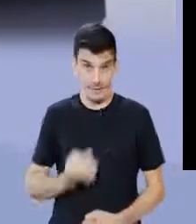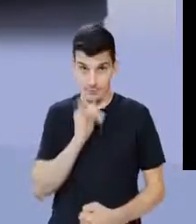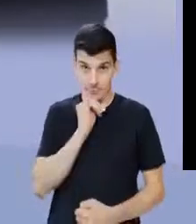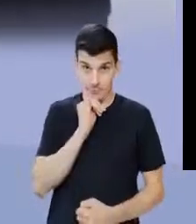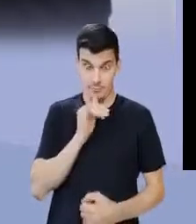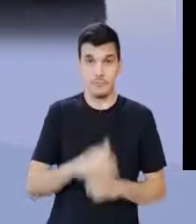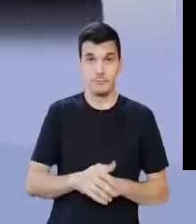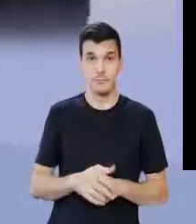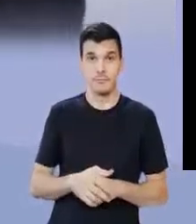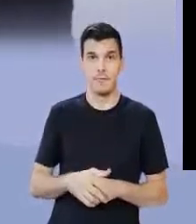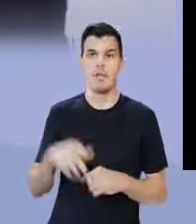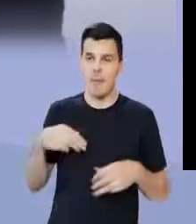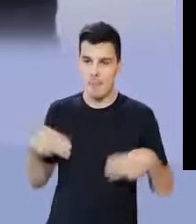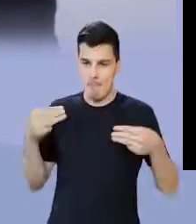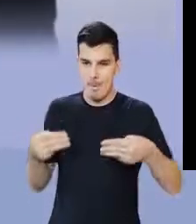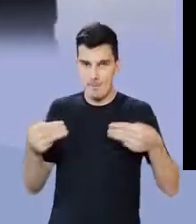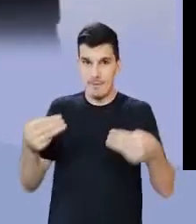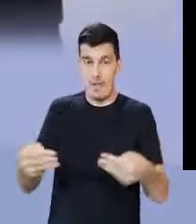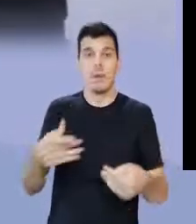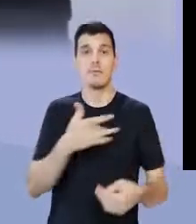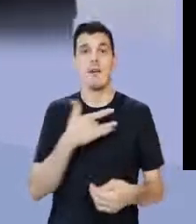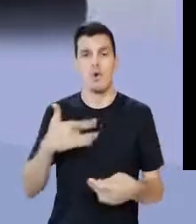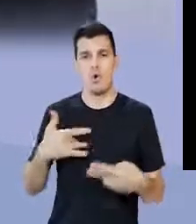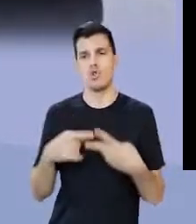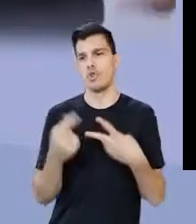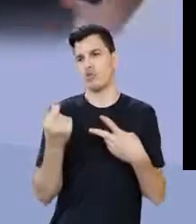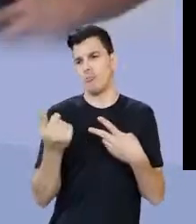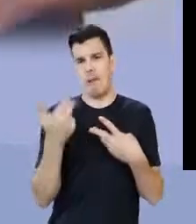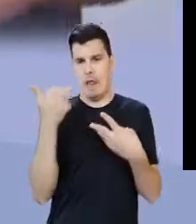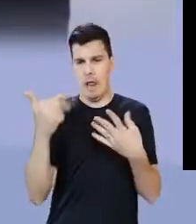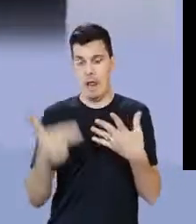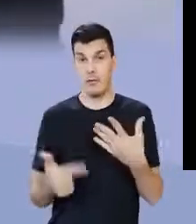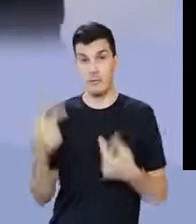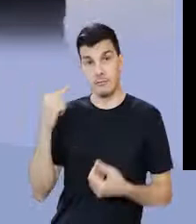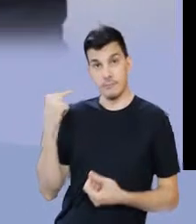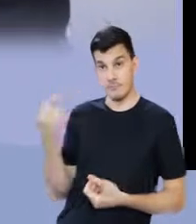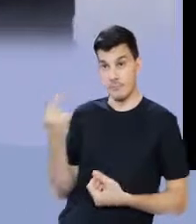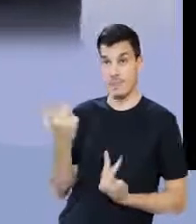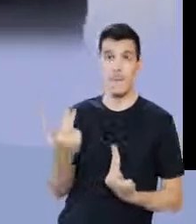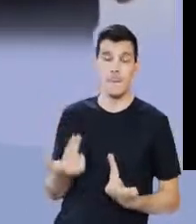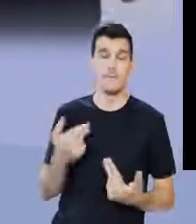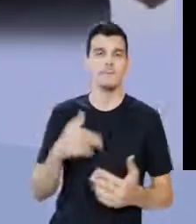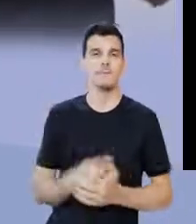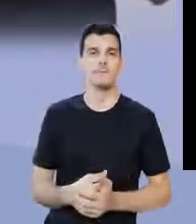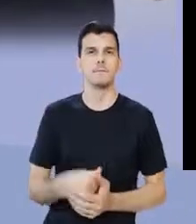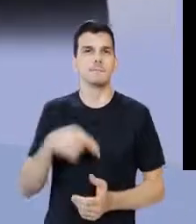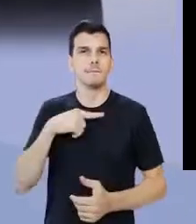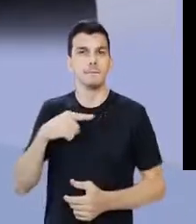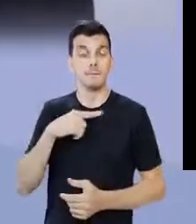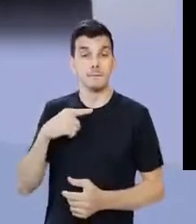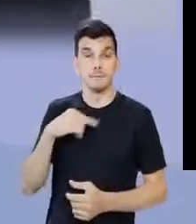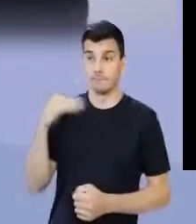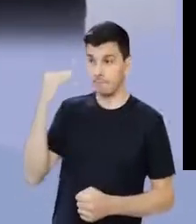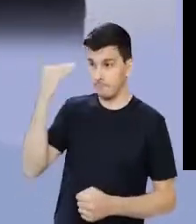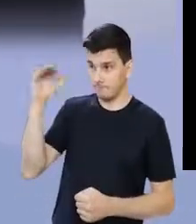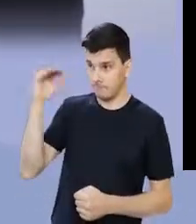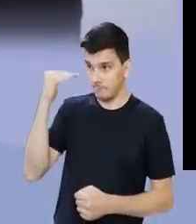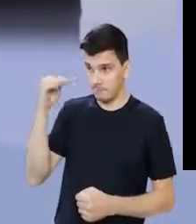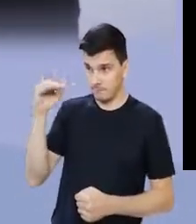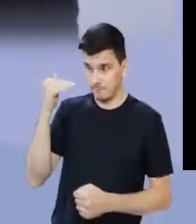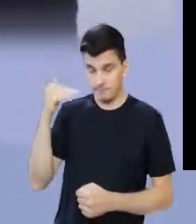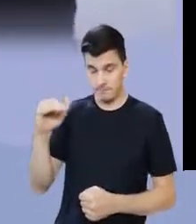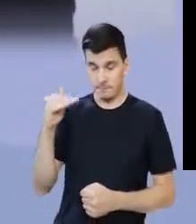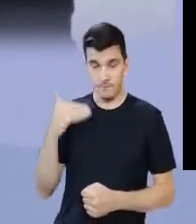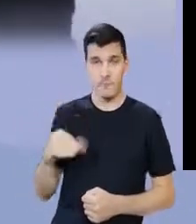presidente hoje. O presidente não tem os seus ministros? Ministro da Saúde, da Economia, não sei o que. Aqui tem uma coisa. Eu tenho os cúnsules.